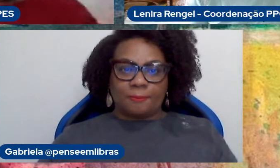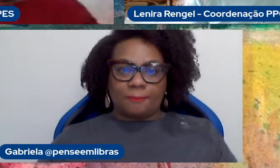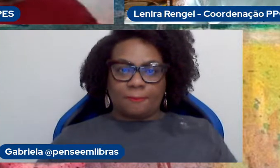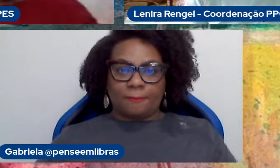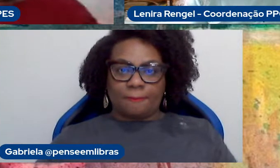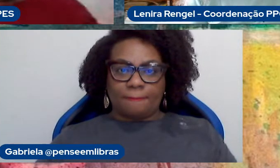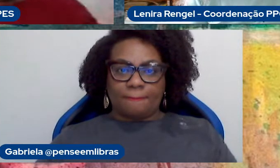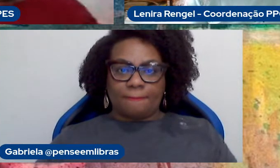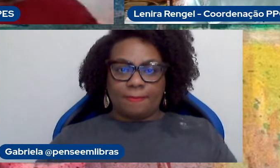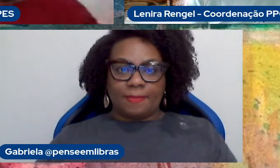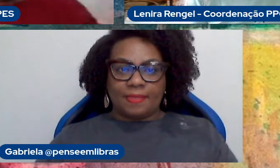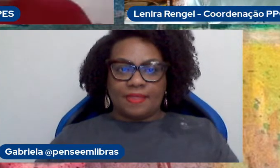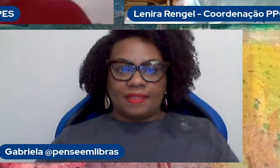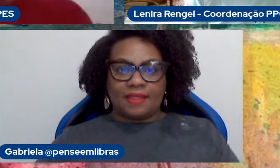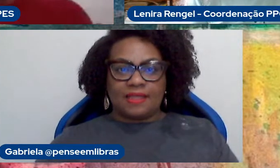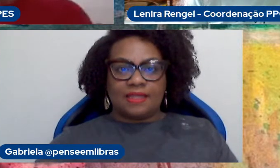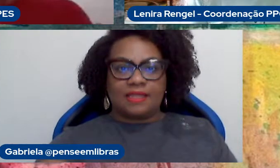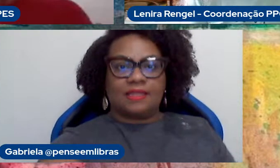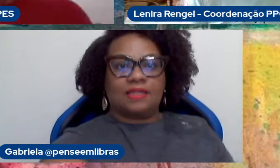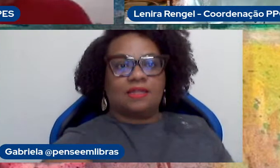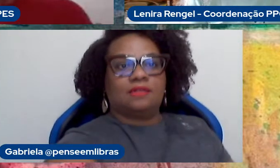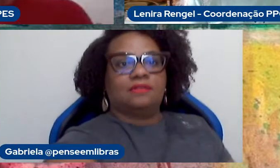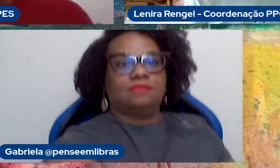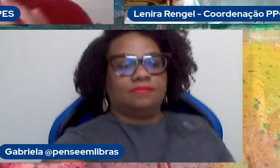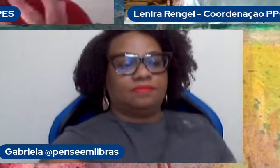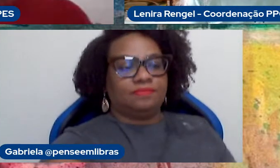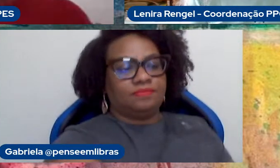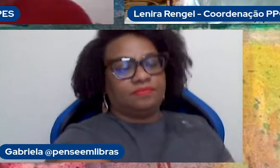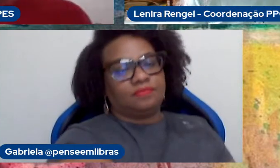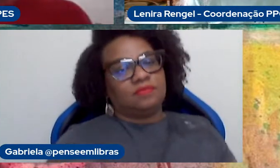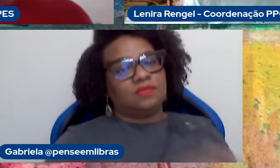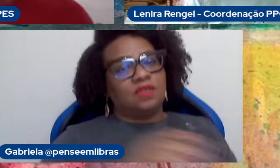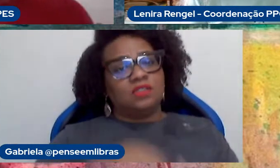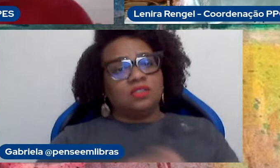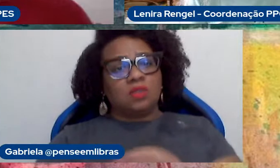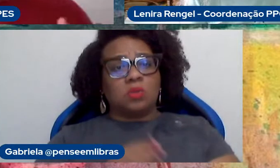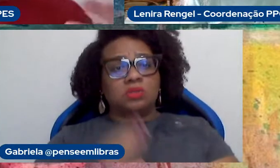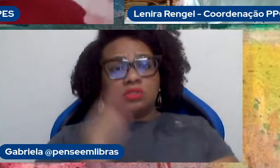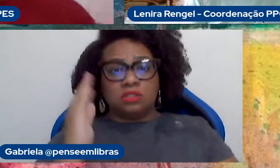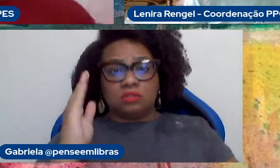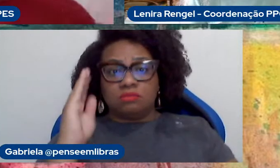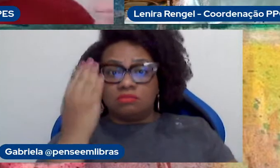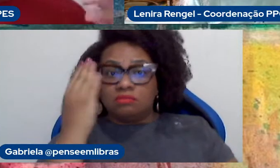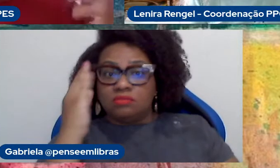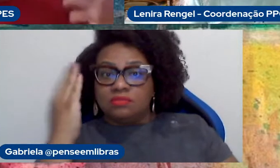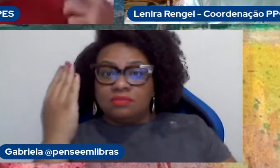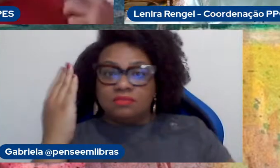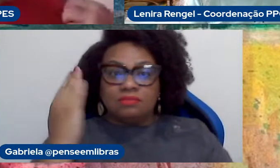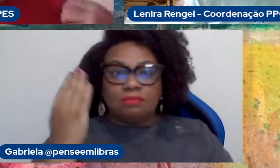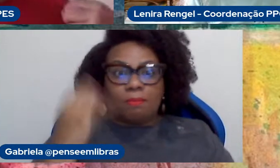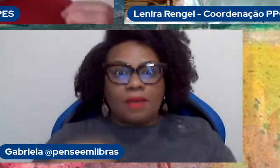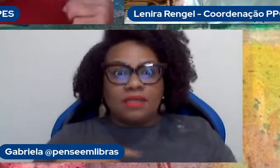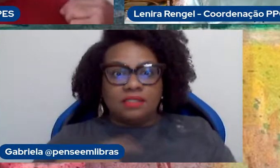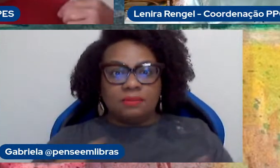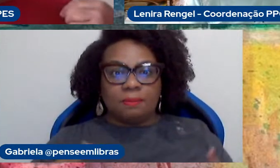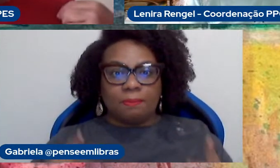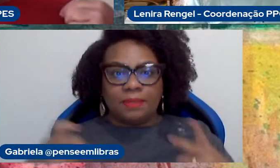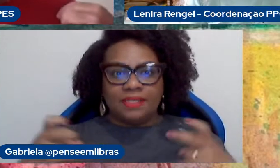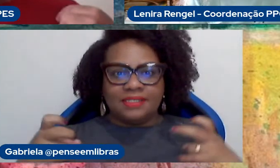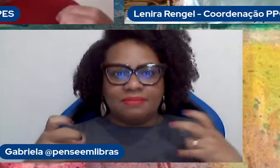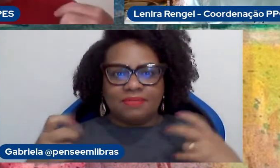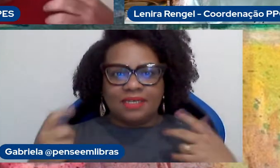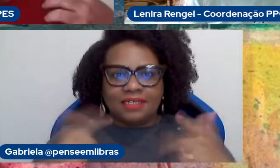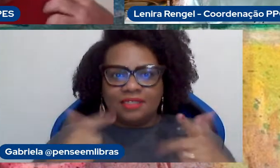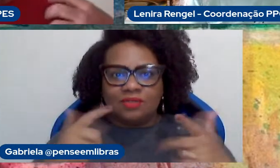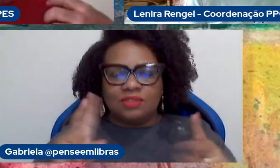Claro, pode utilizar um espelho para um instrumento uma hora ou outra, mas na hora da performance mesmo não há nenhuma percepção visual do instrumento. Então, gente tem que